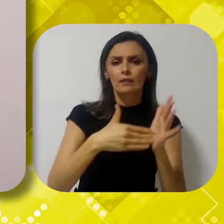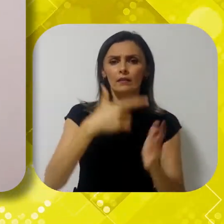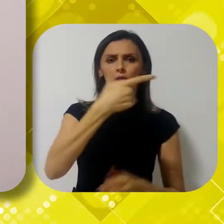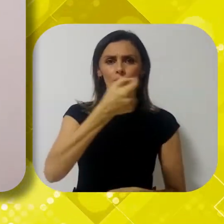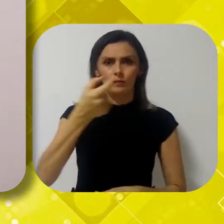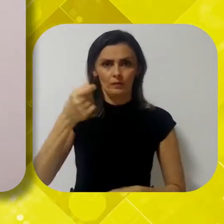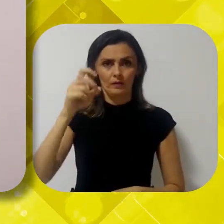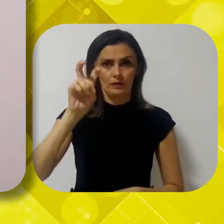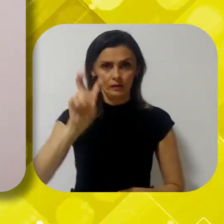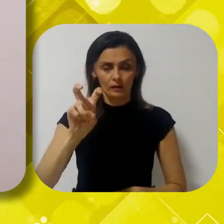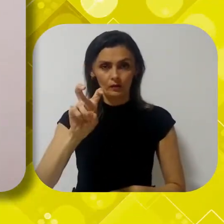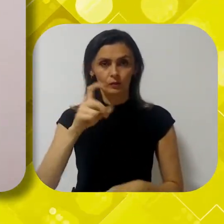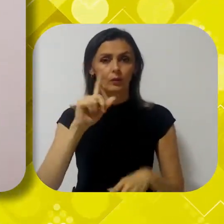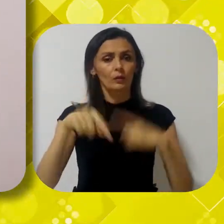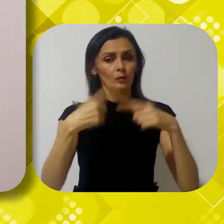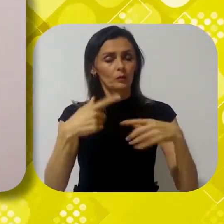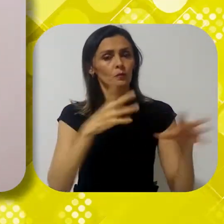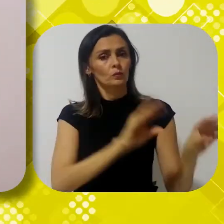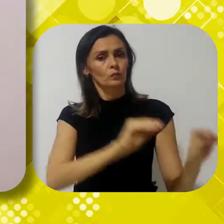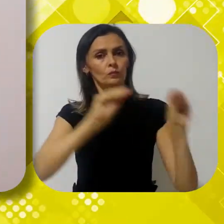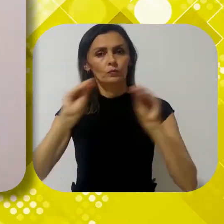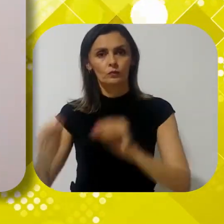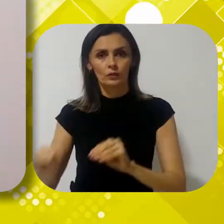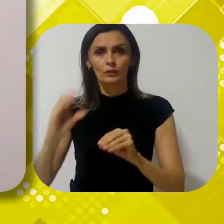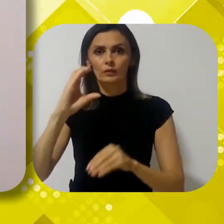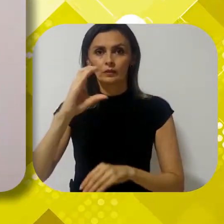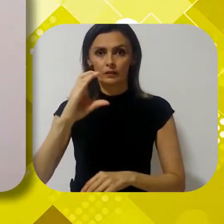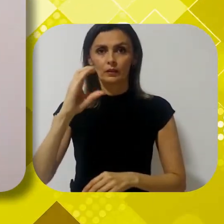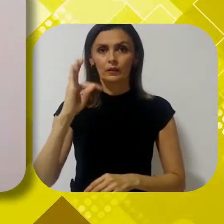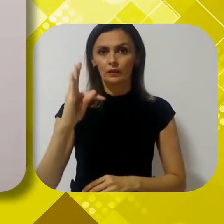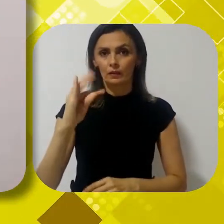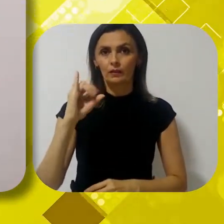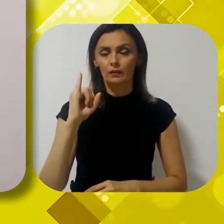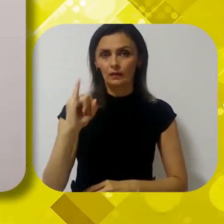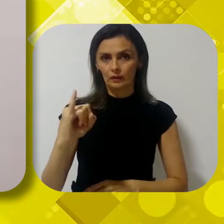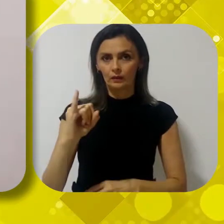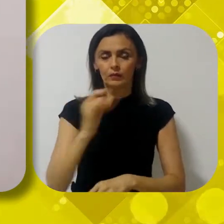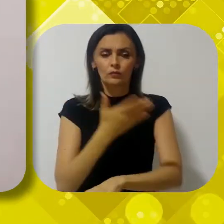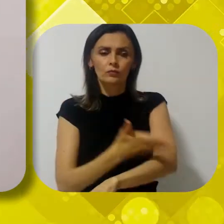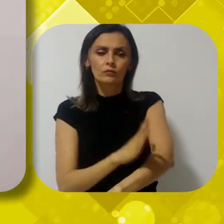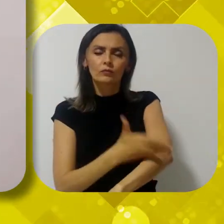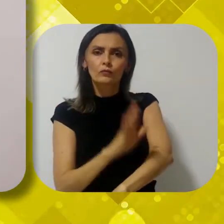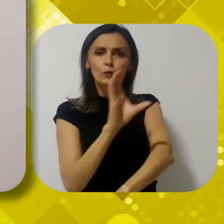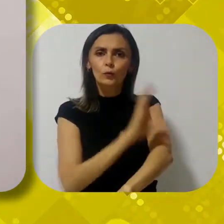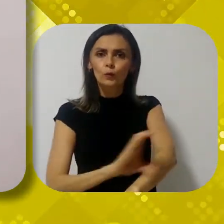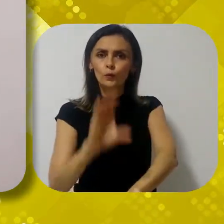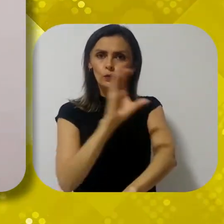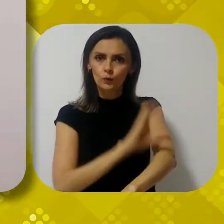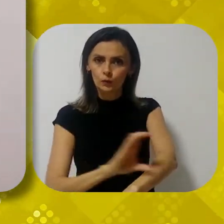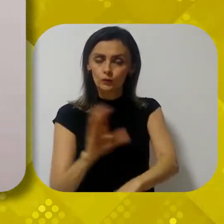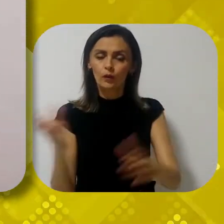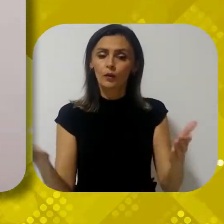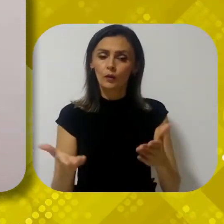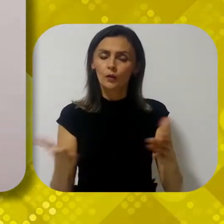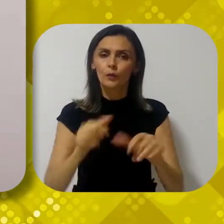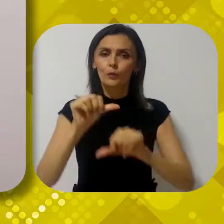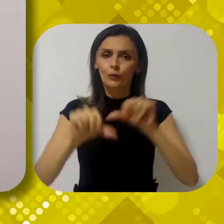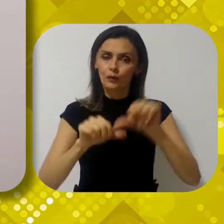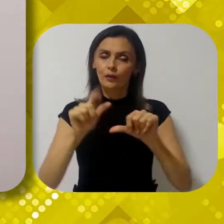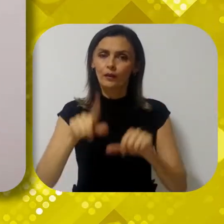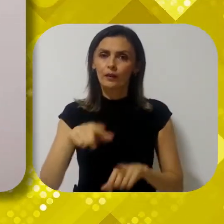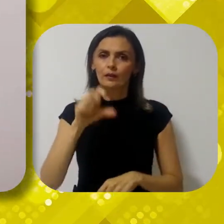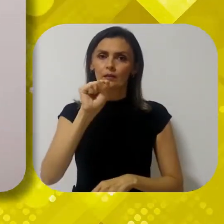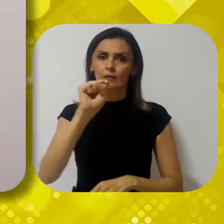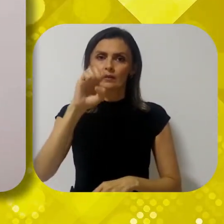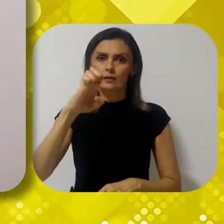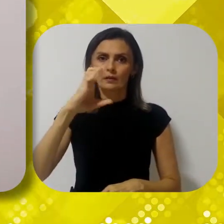quando mudei para o Centro de Treinamento Integrado, CTI, atualmente Sessão de Capacitação